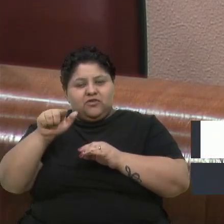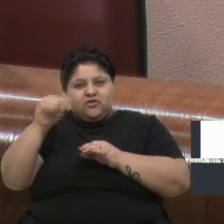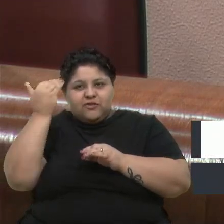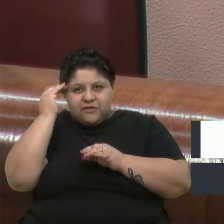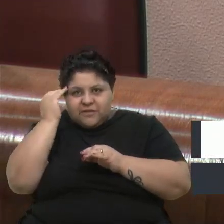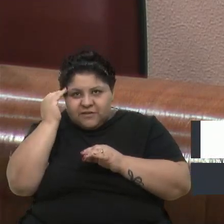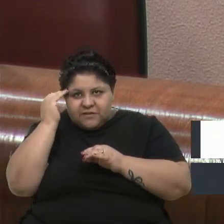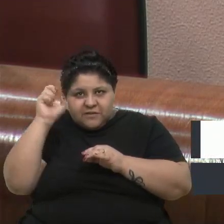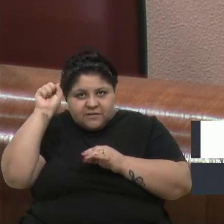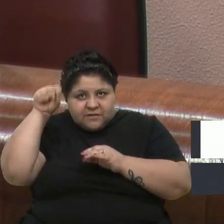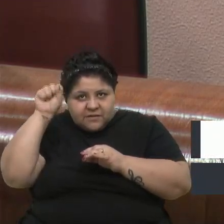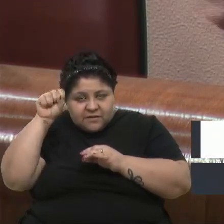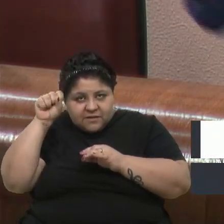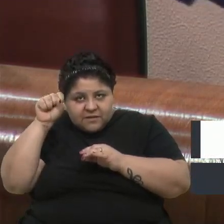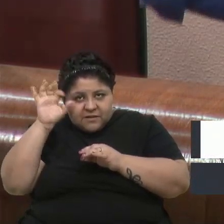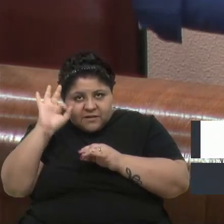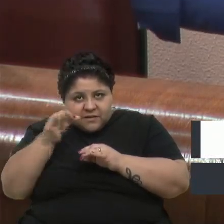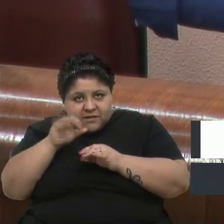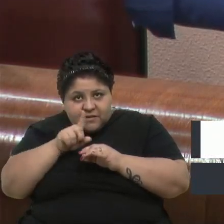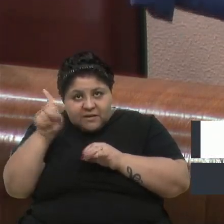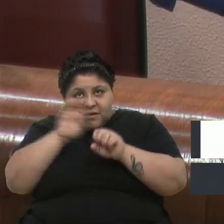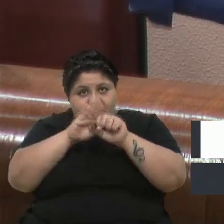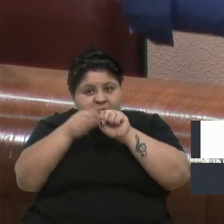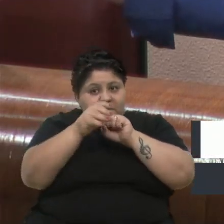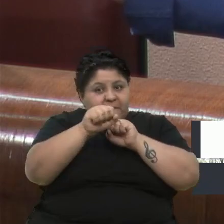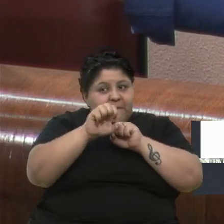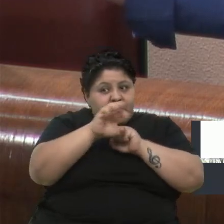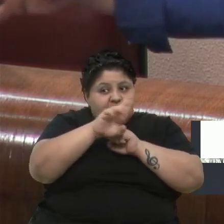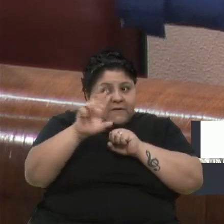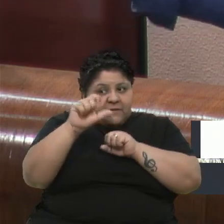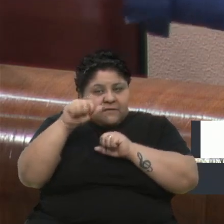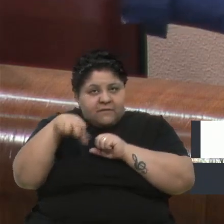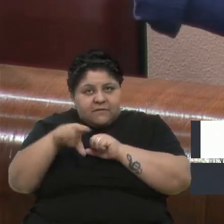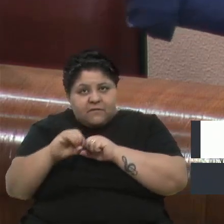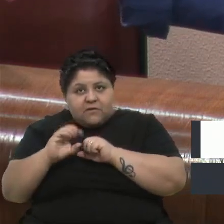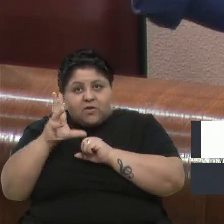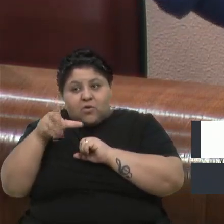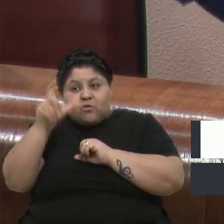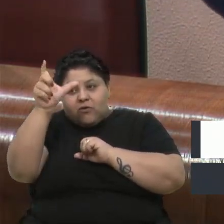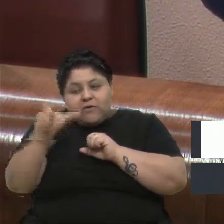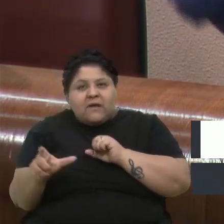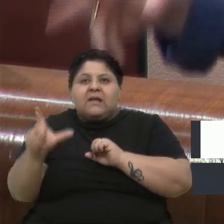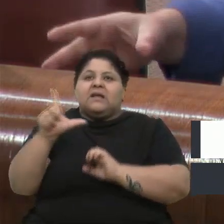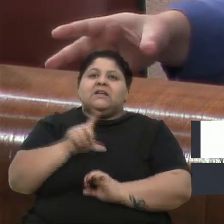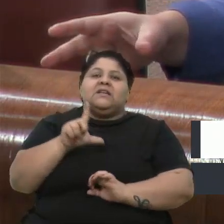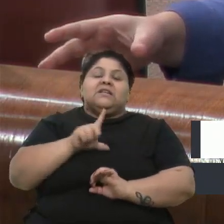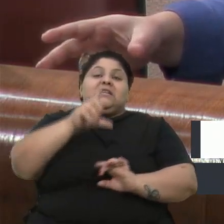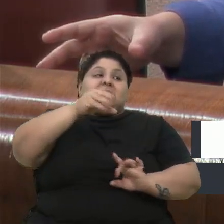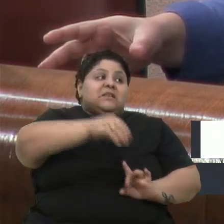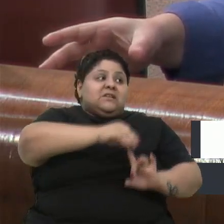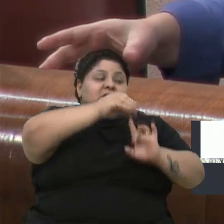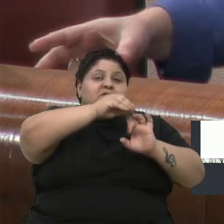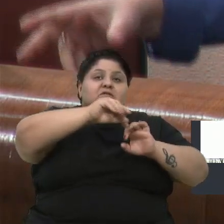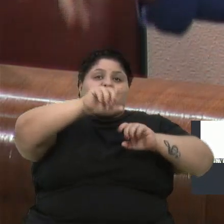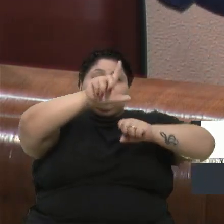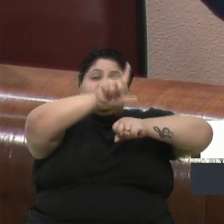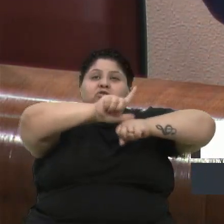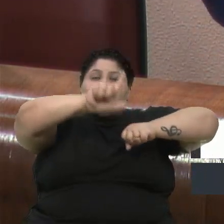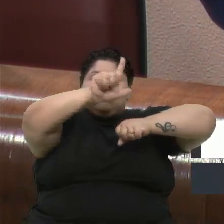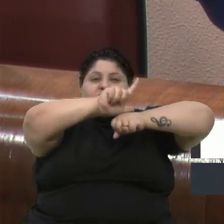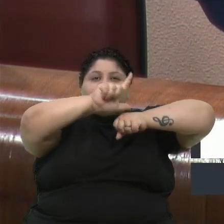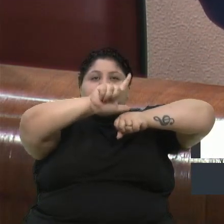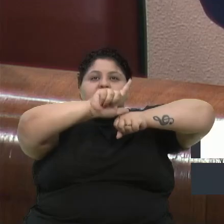vereador Xuxa, tenho certeza que lá no bairro Serrano, onde o senhor mora, quantas pessoas lá têm principalmente comércio e